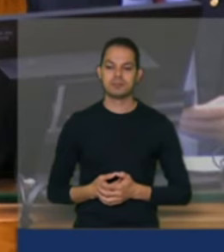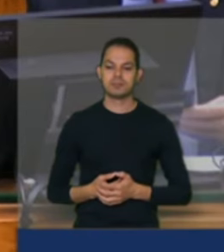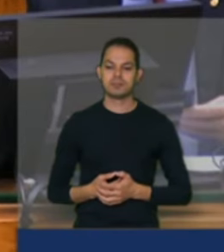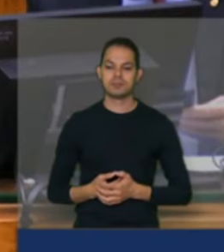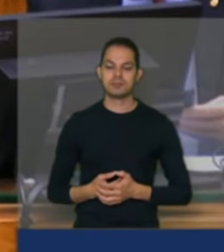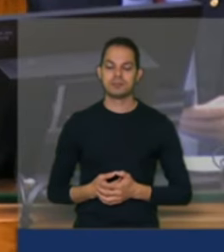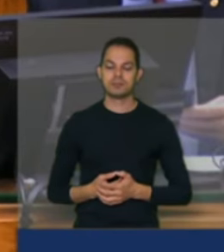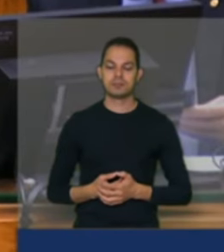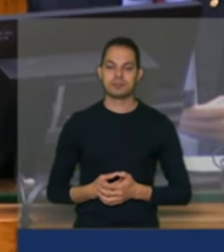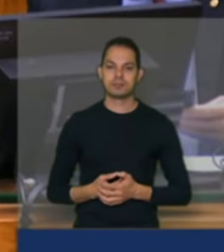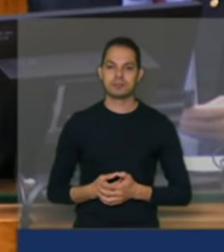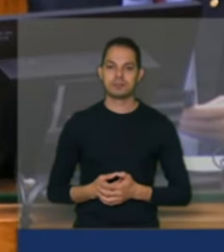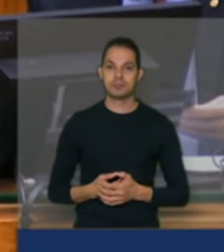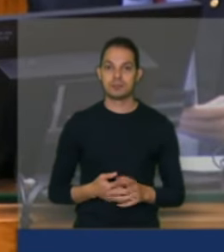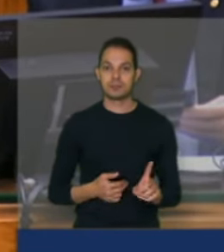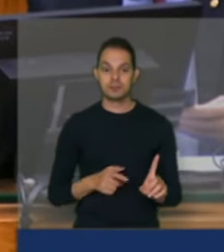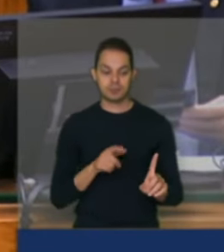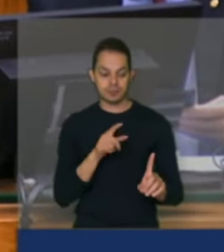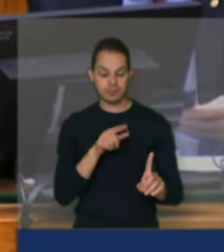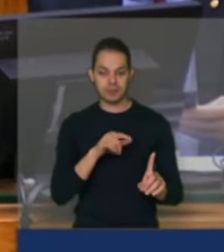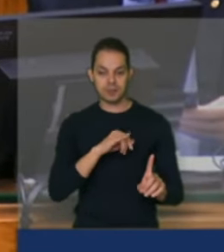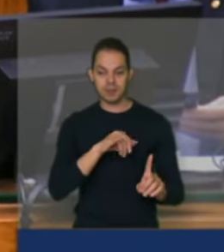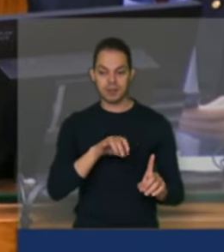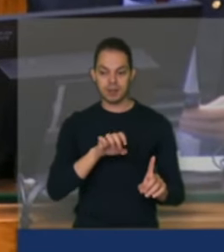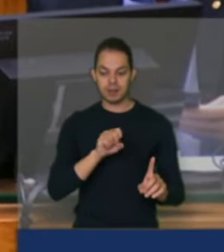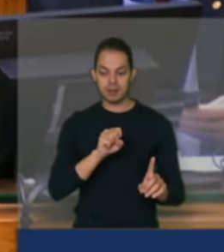Jéssica Oi